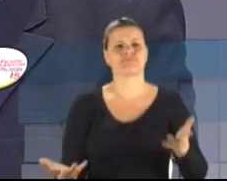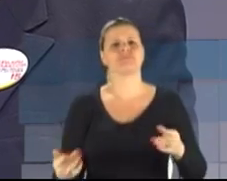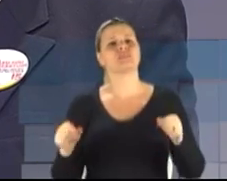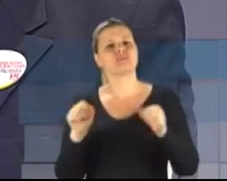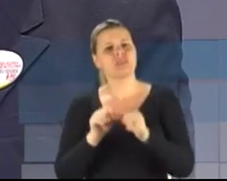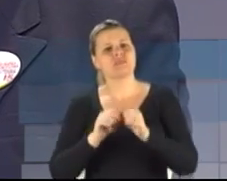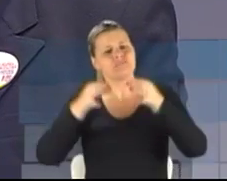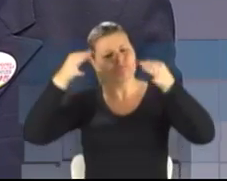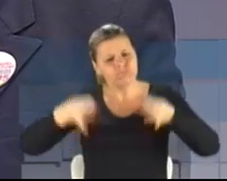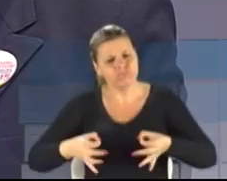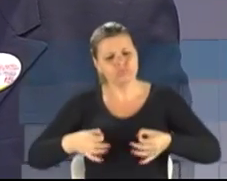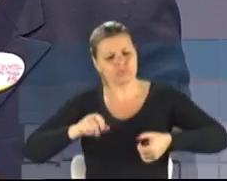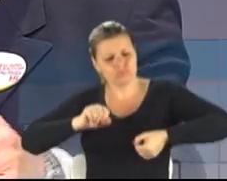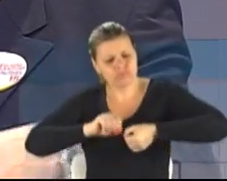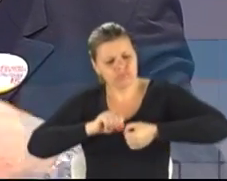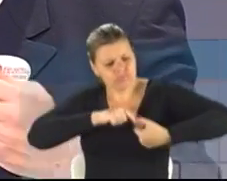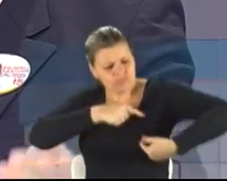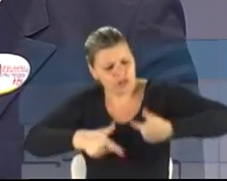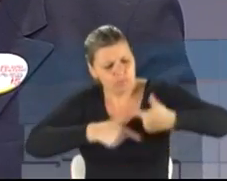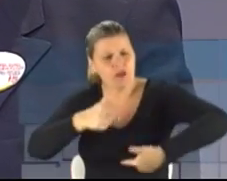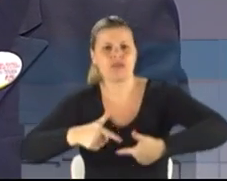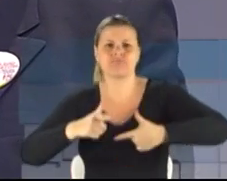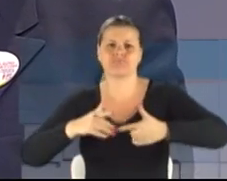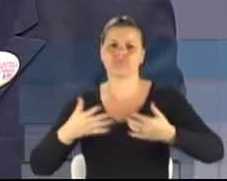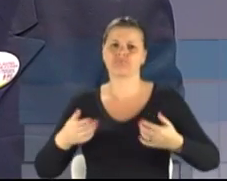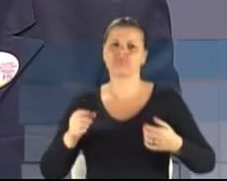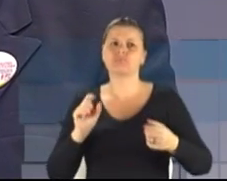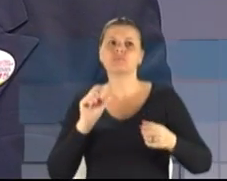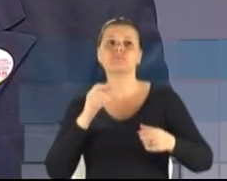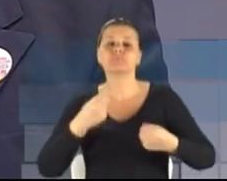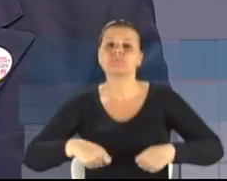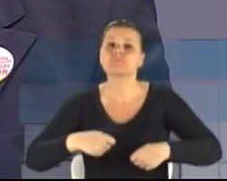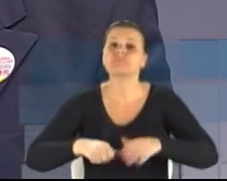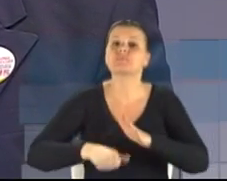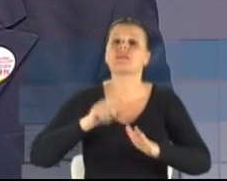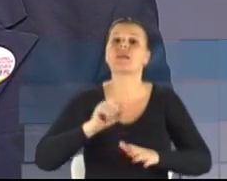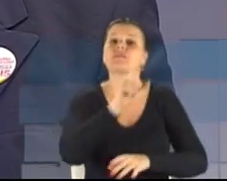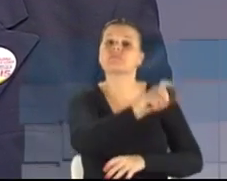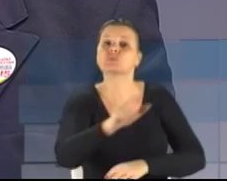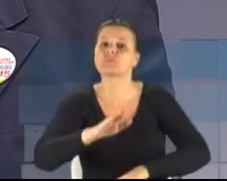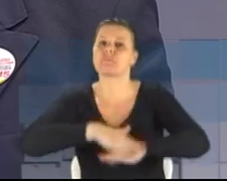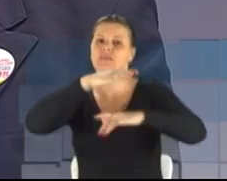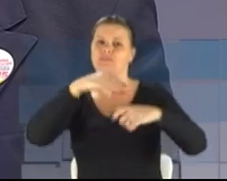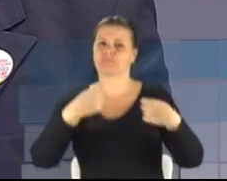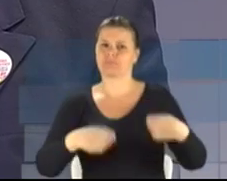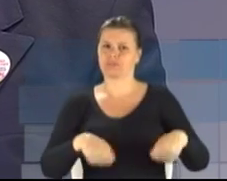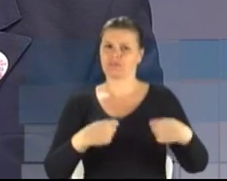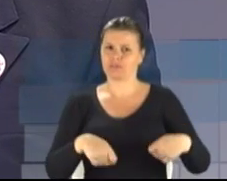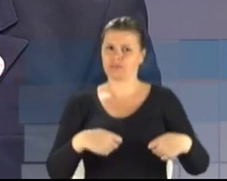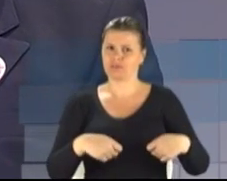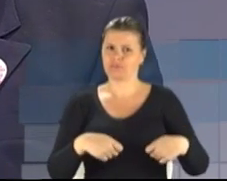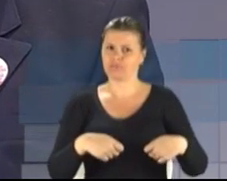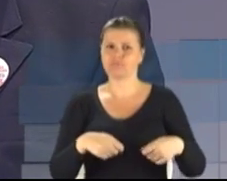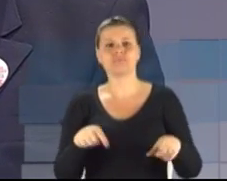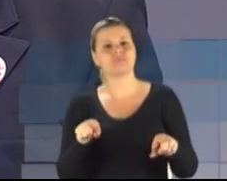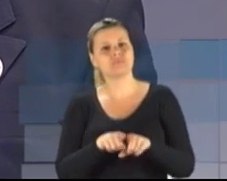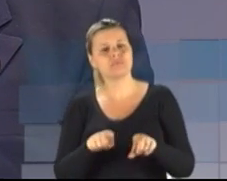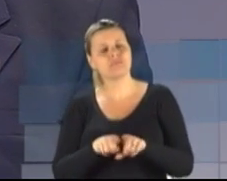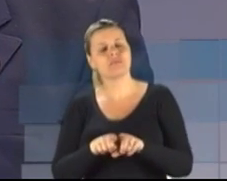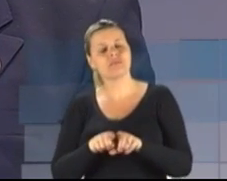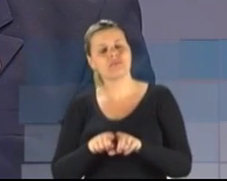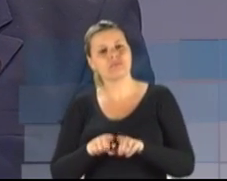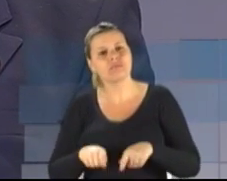prestação de serviço. Primeiro para os mais necessitados e depois dar as condições